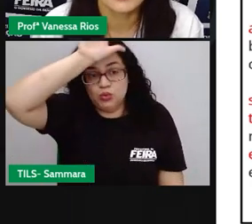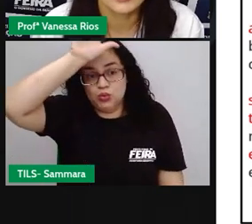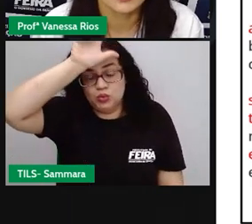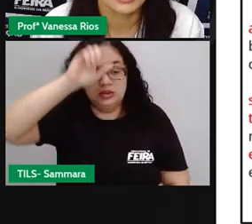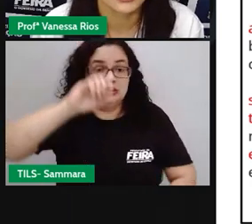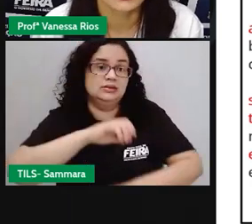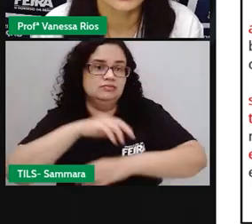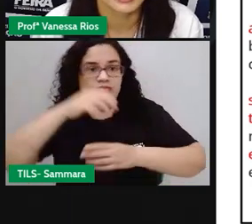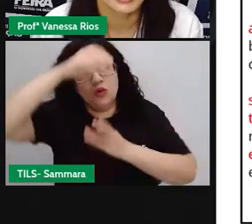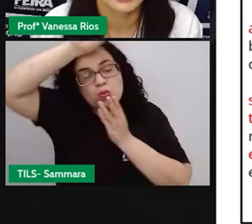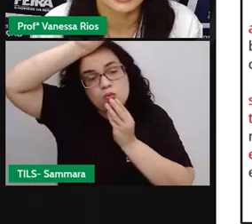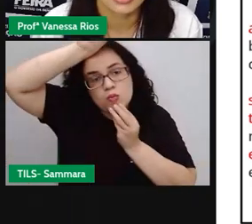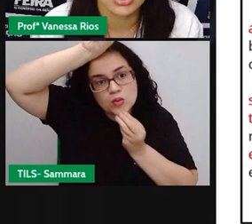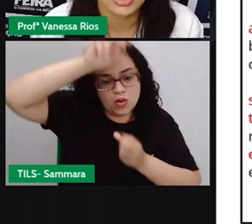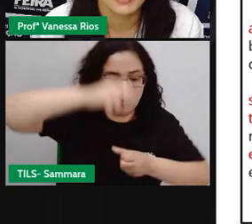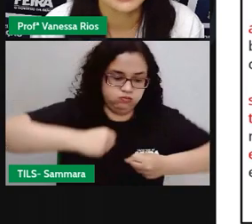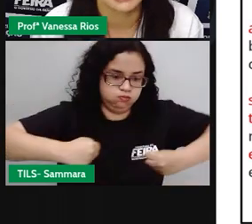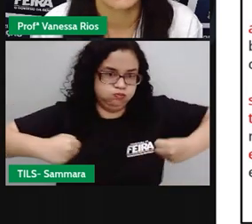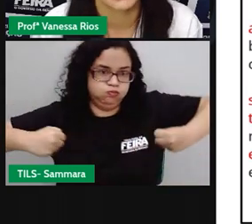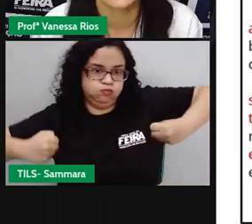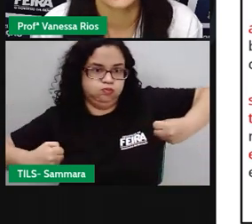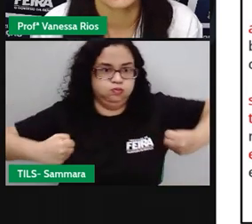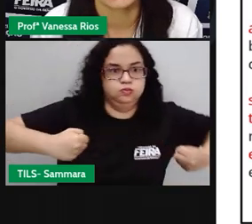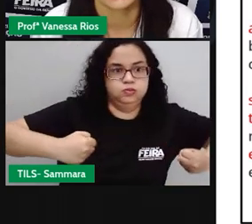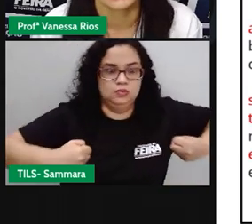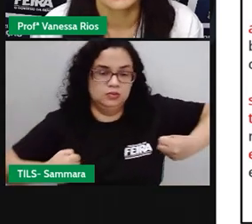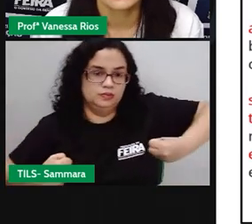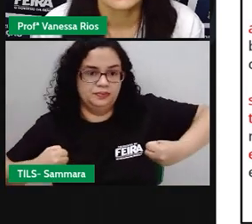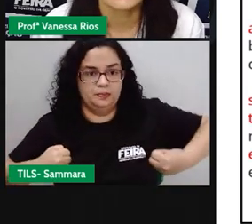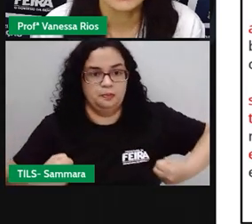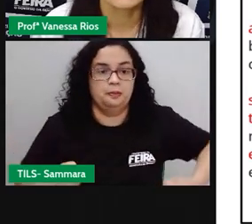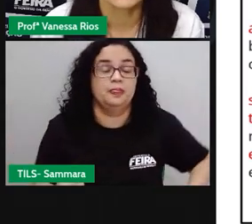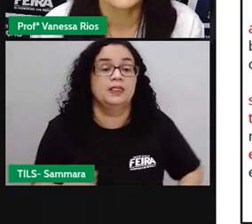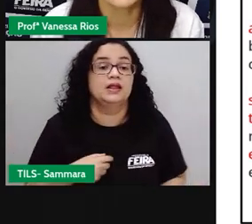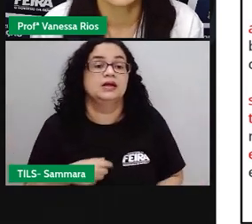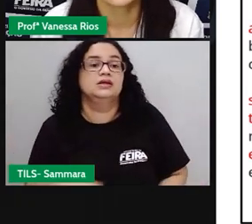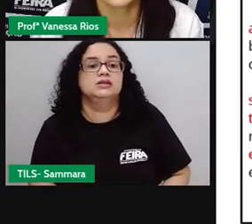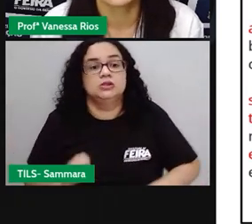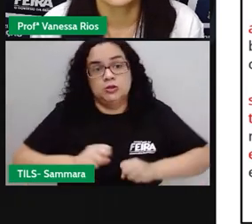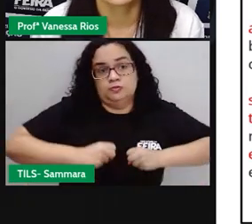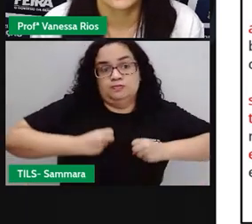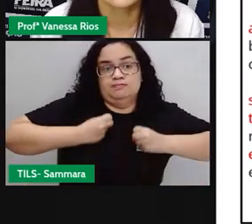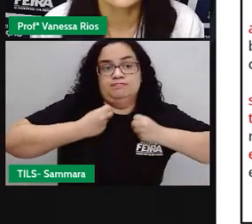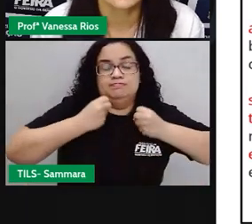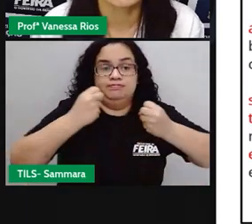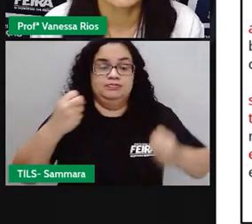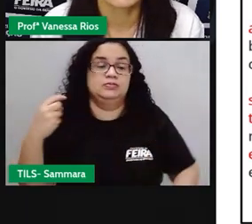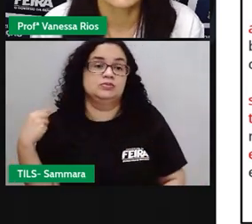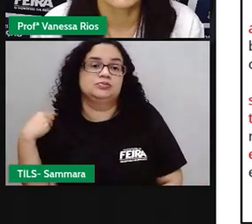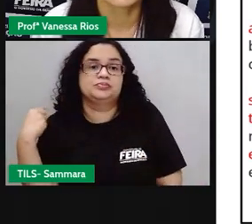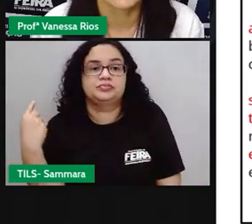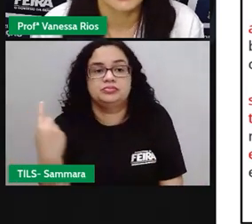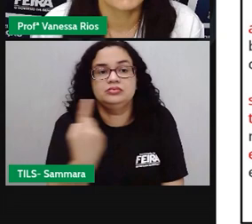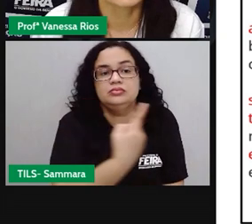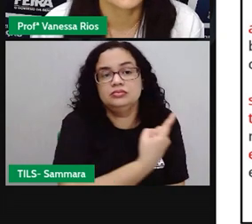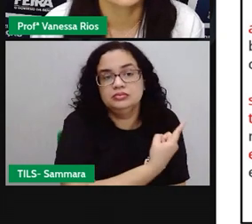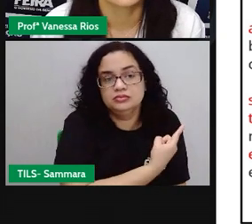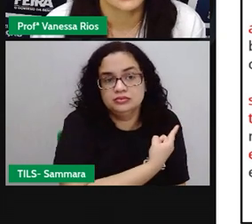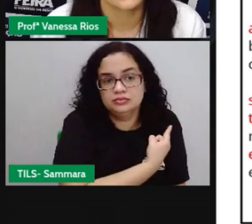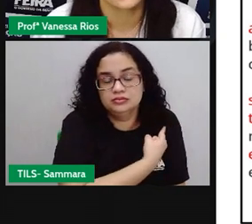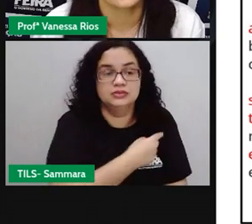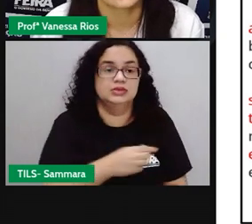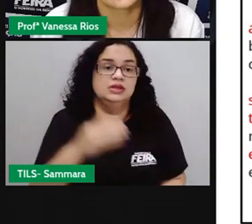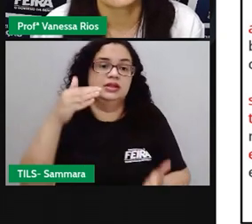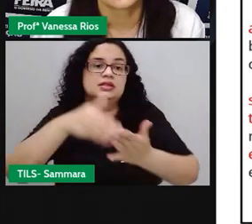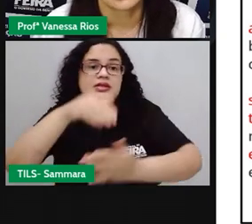levantamos o bicho, que era grande e pesava bastante. E com muito esforço, nós o levamos